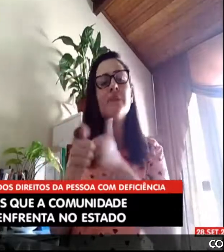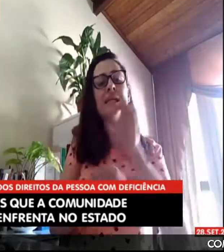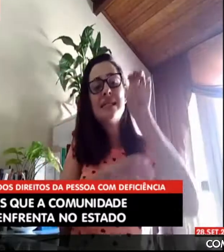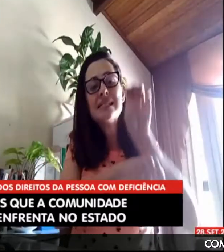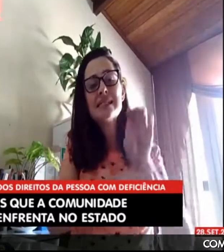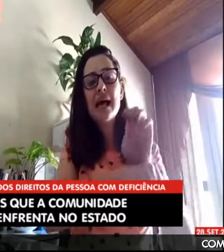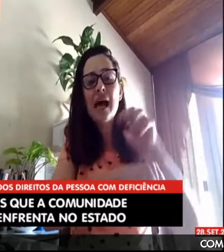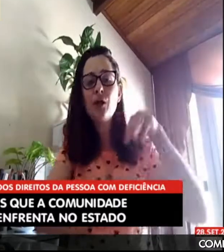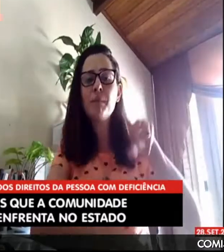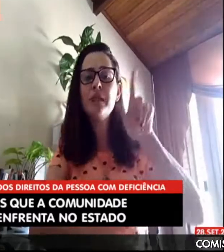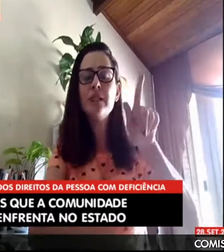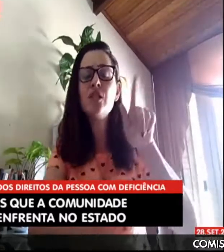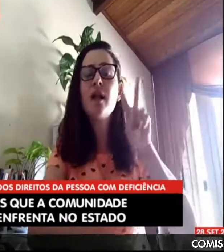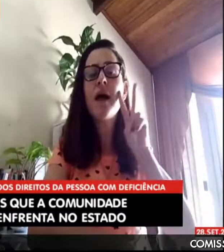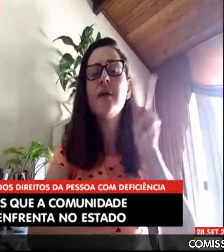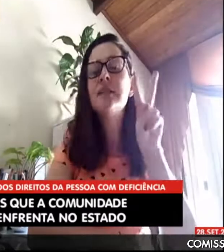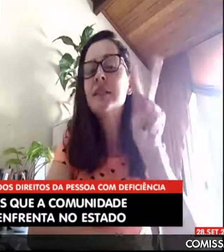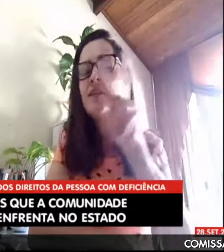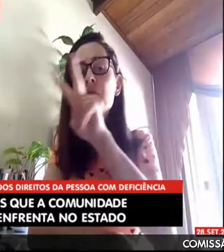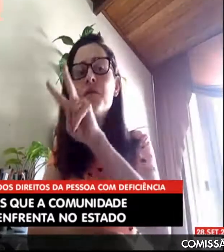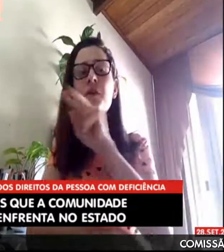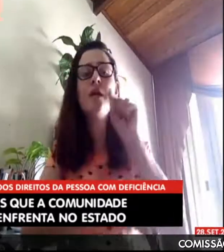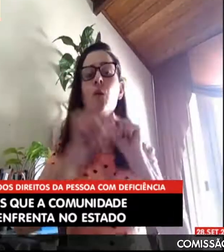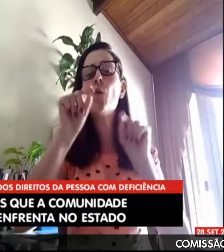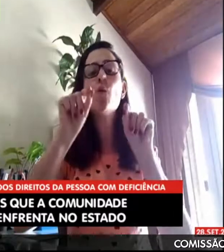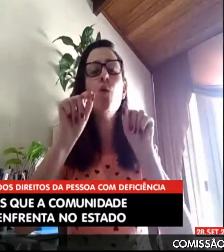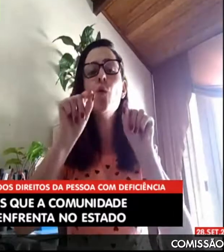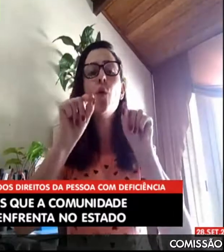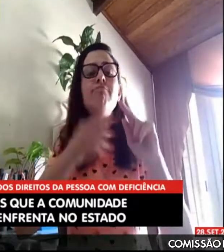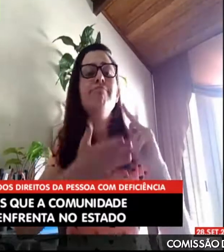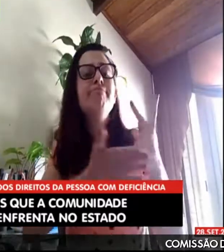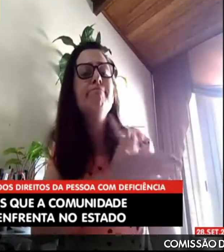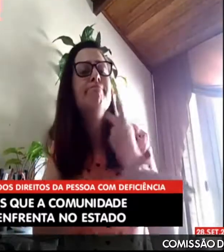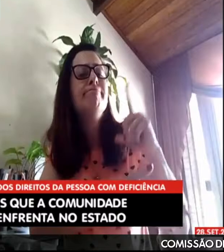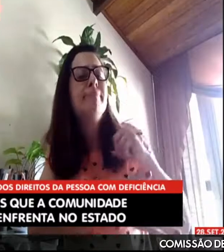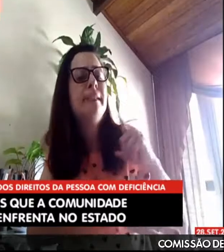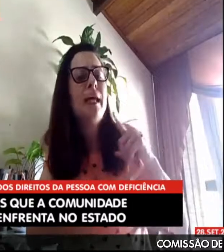de nós continuarmos, seguimos dentro do Estado de Minas Gerais.